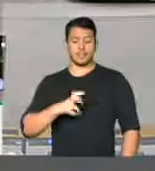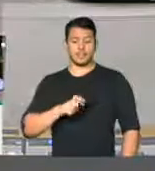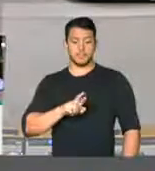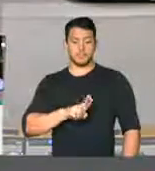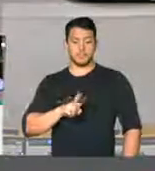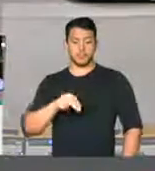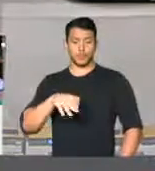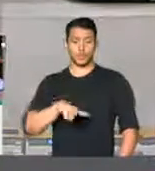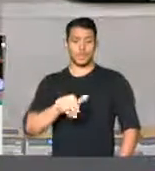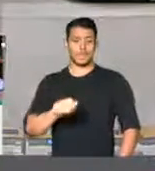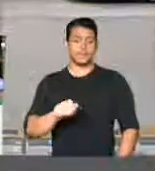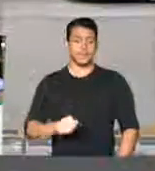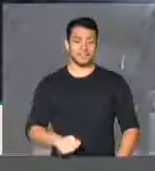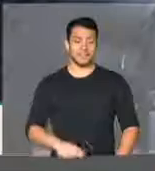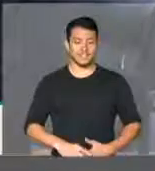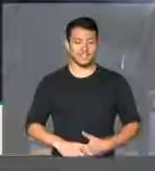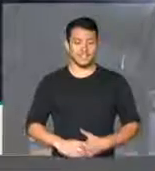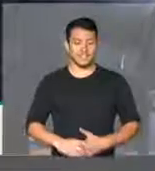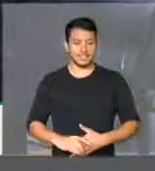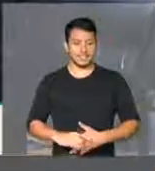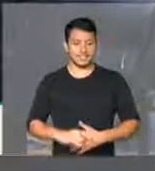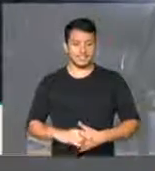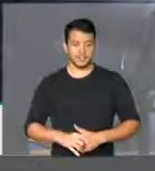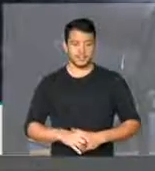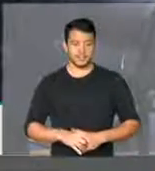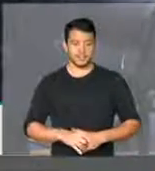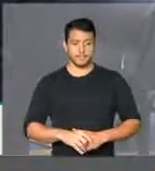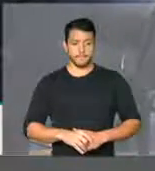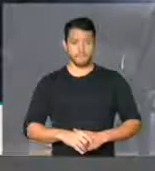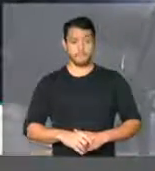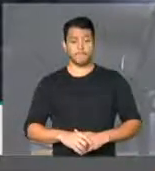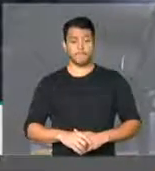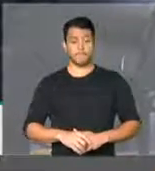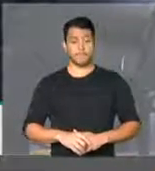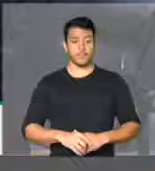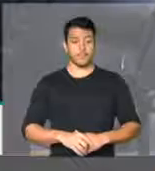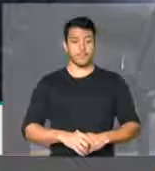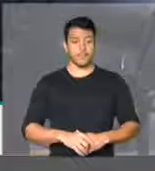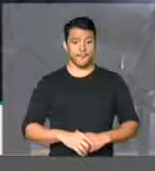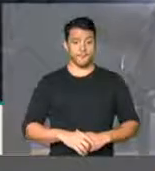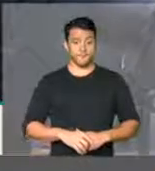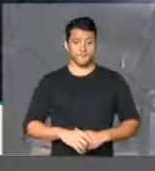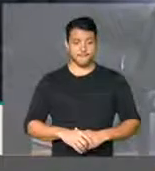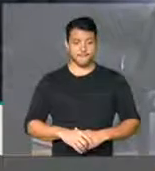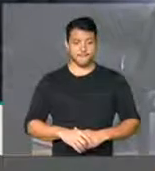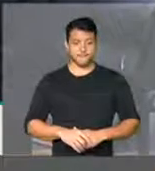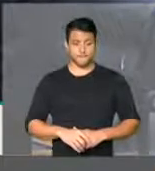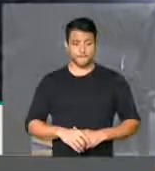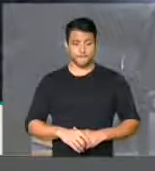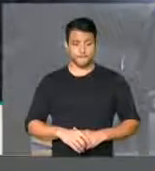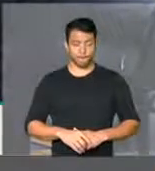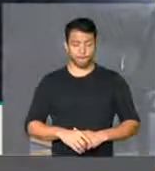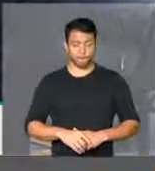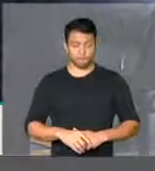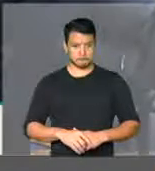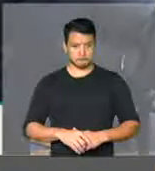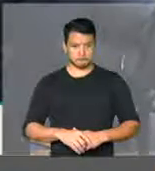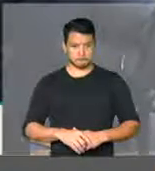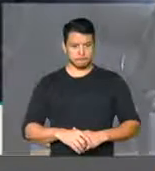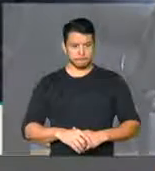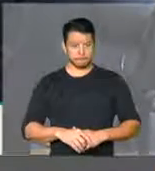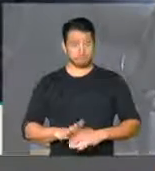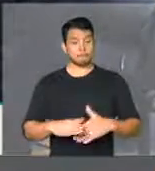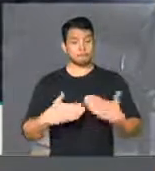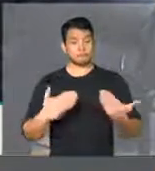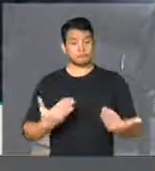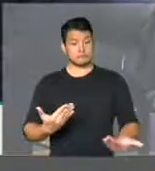cidade satélite ali no noroeste fluminense, no noroeste do estado do Rio de Janeiro. O prefeito